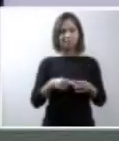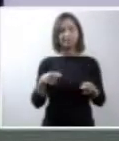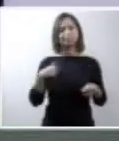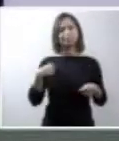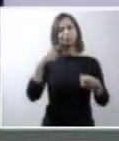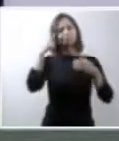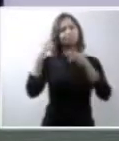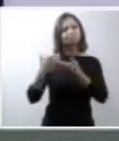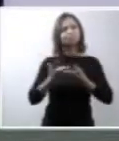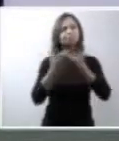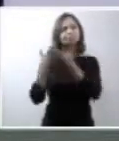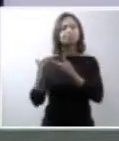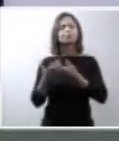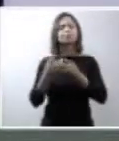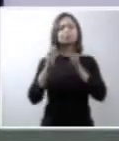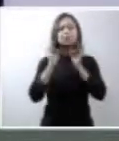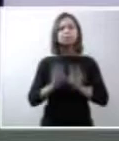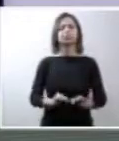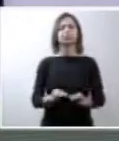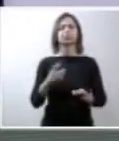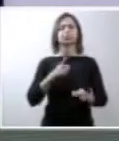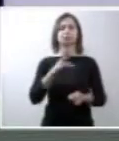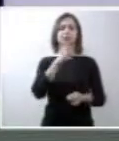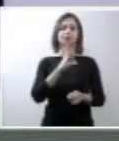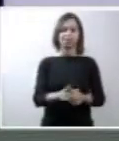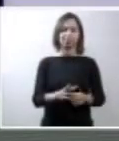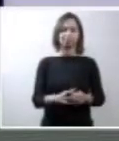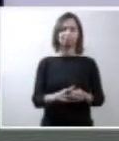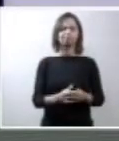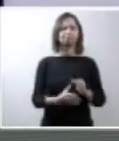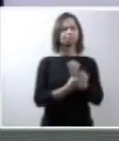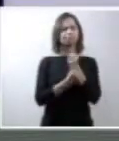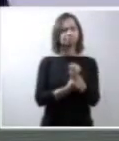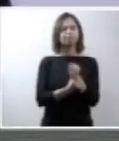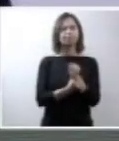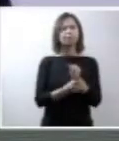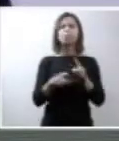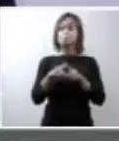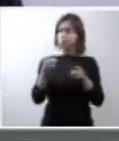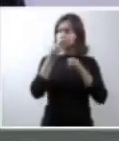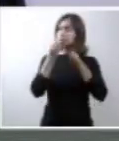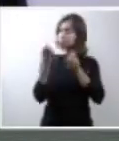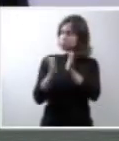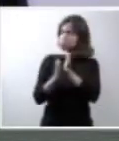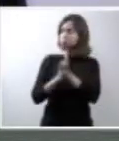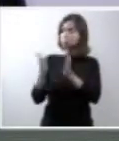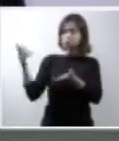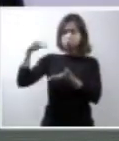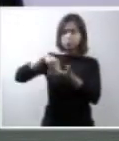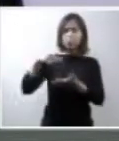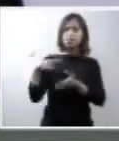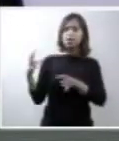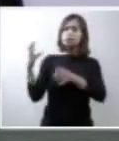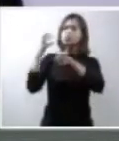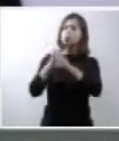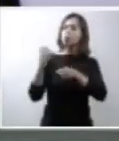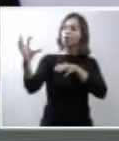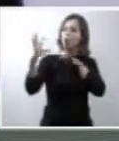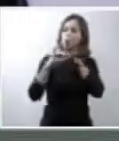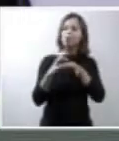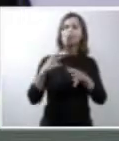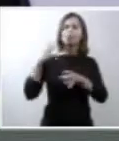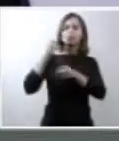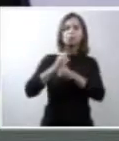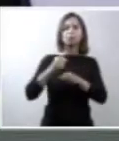realmente, de um resultado seguro, considerado somatório, como ressaltou o professor Luiz Roberto